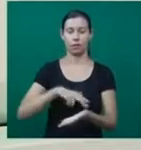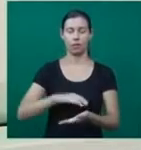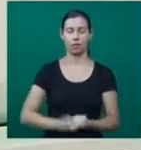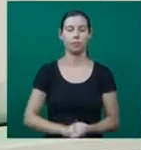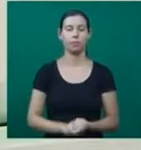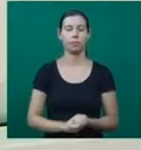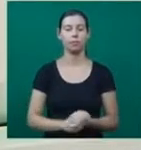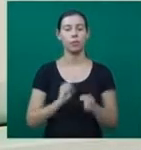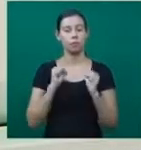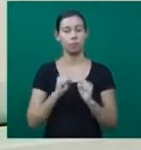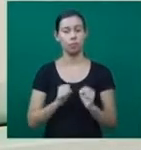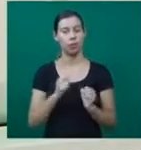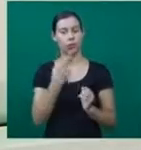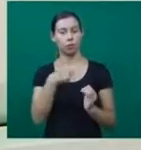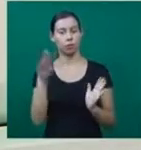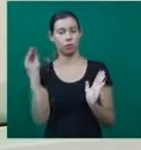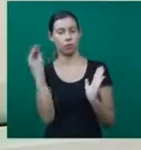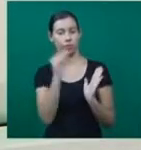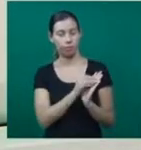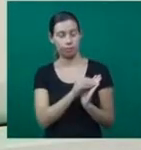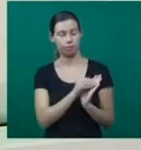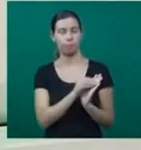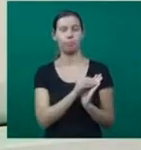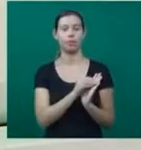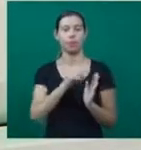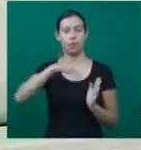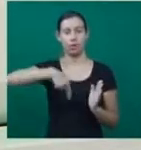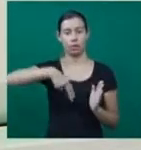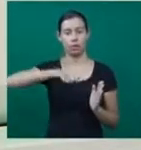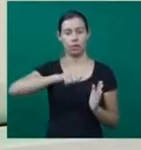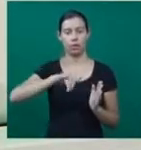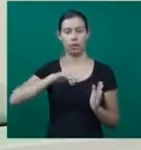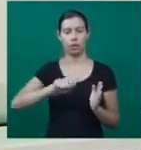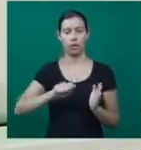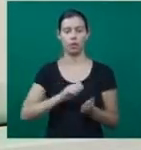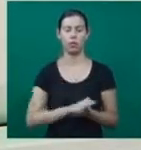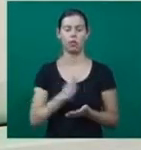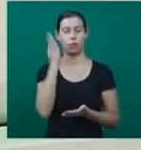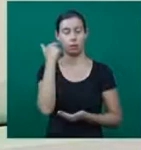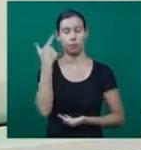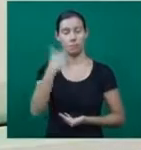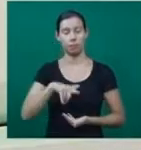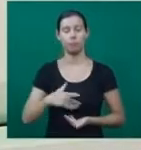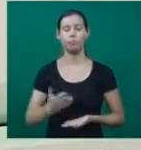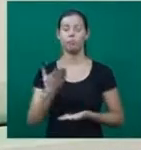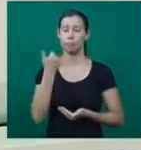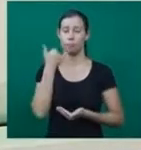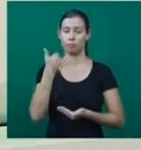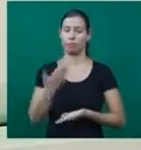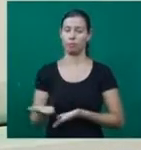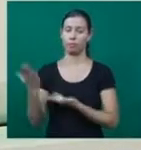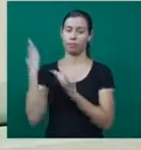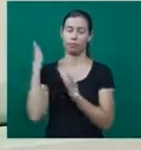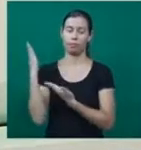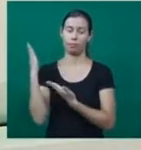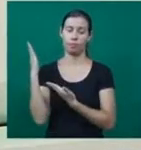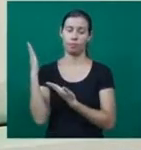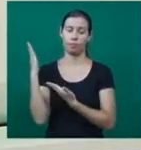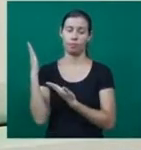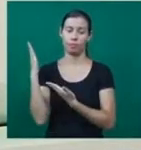se inscrever nos núcleos de apoio integral à criança e ao adolescente. Mais informações pelo telefone 3239